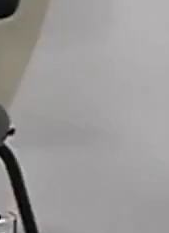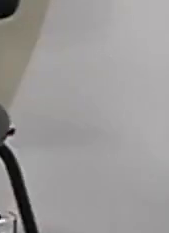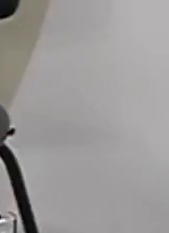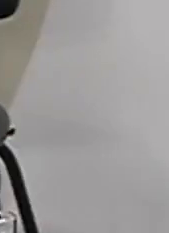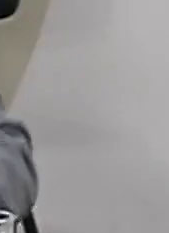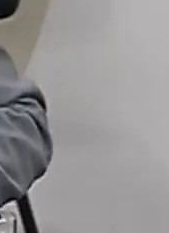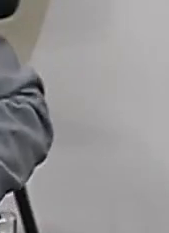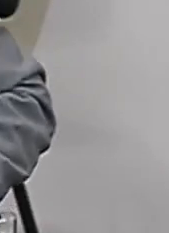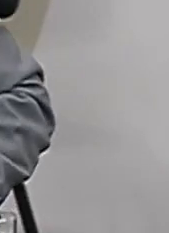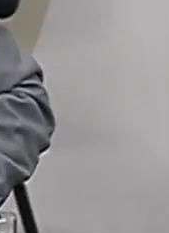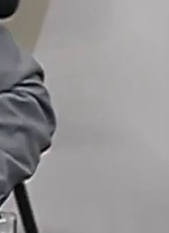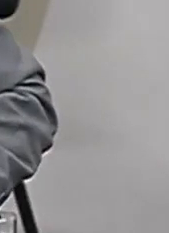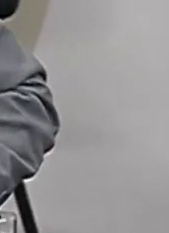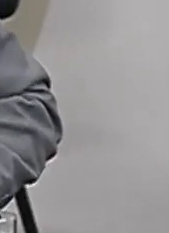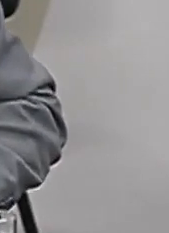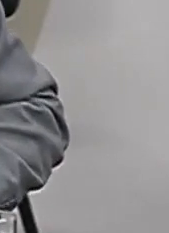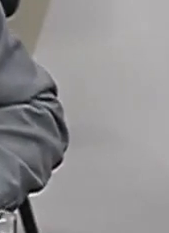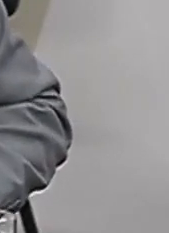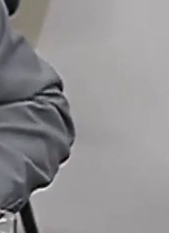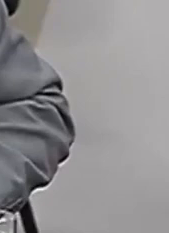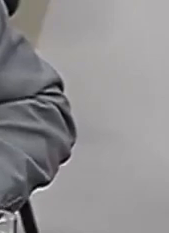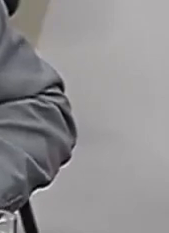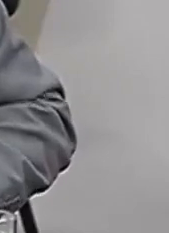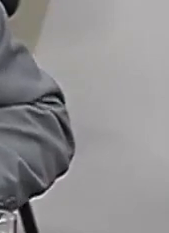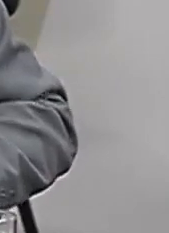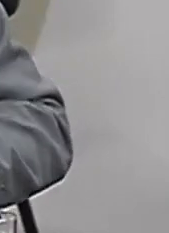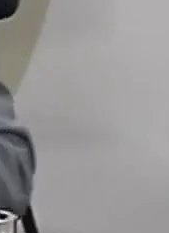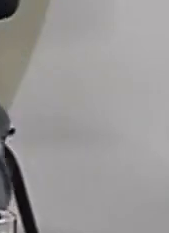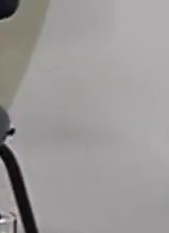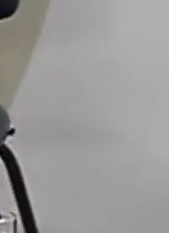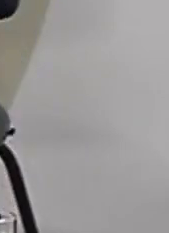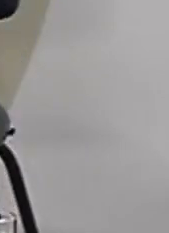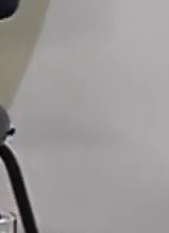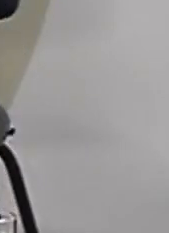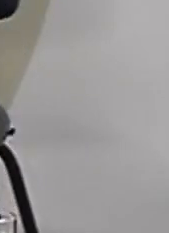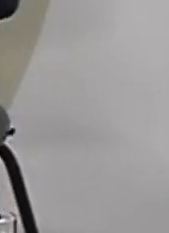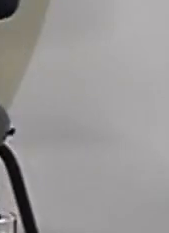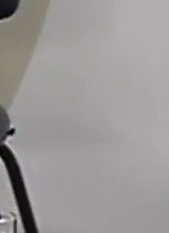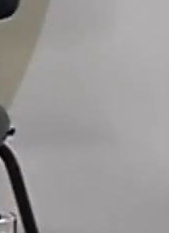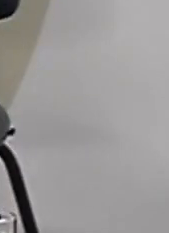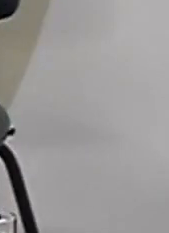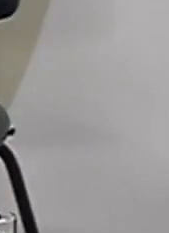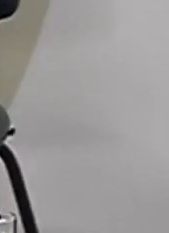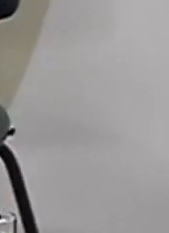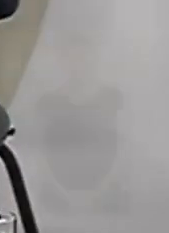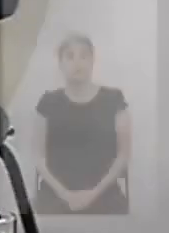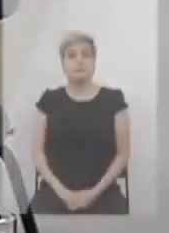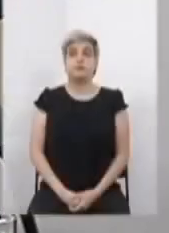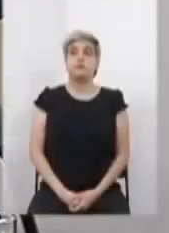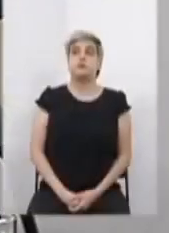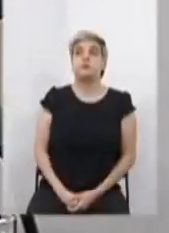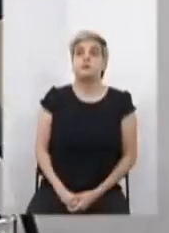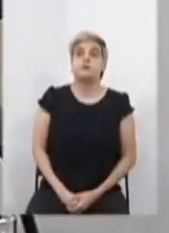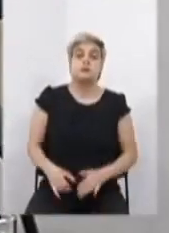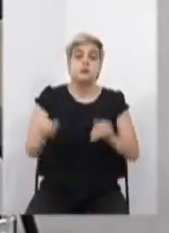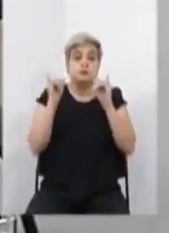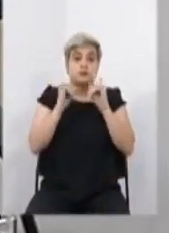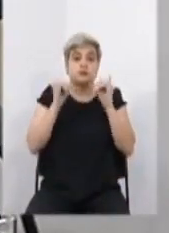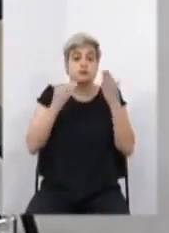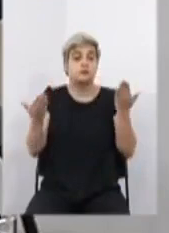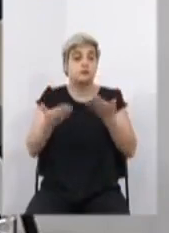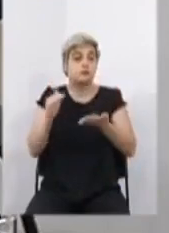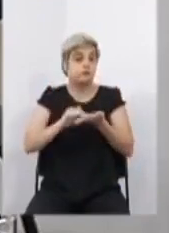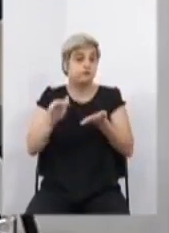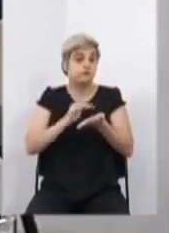Obrigado, deputado Atto Bechir. Pode sim, deputado. Por favor, dite o seu requerimento que a assessoria está